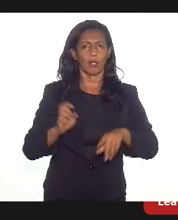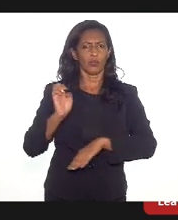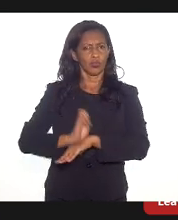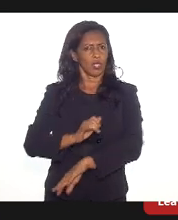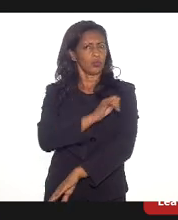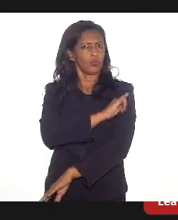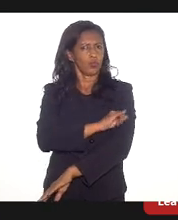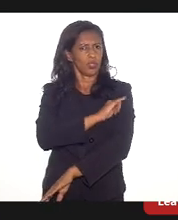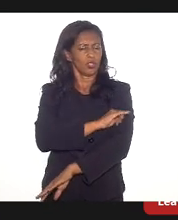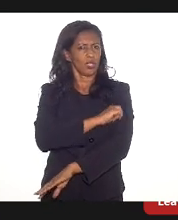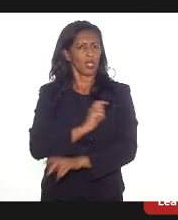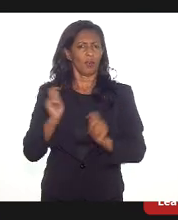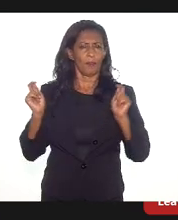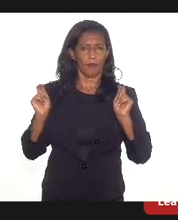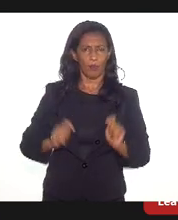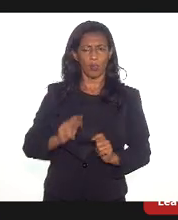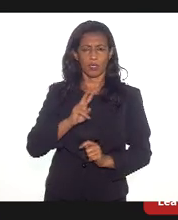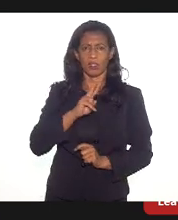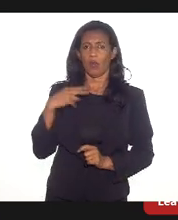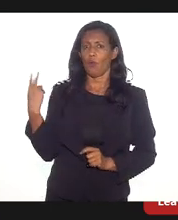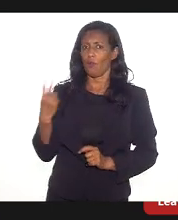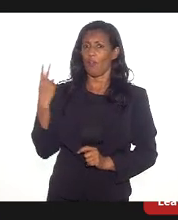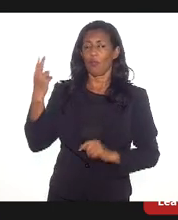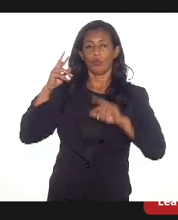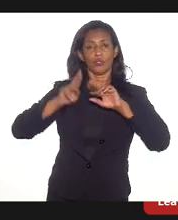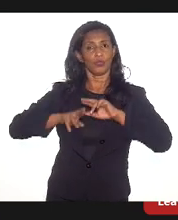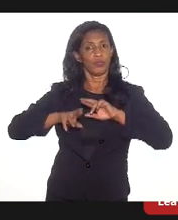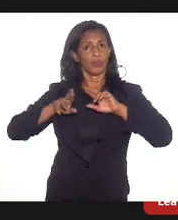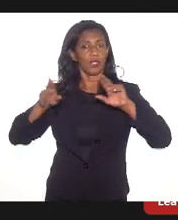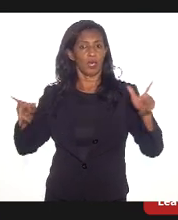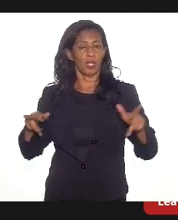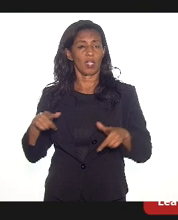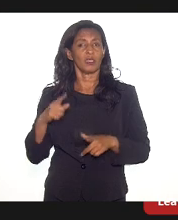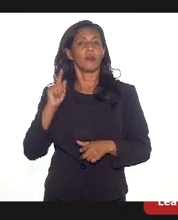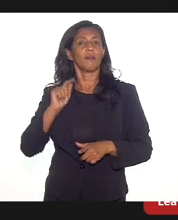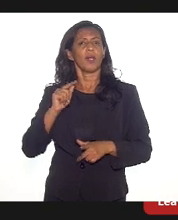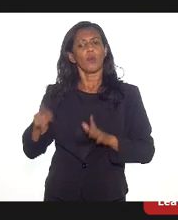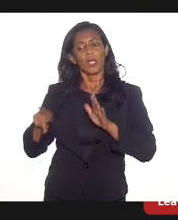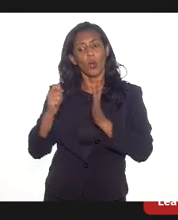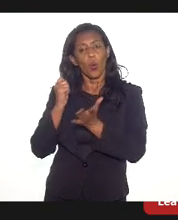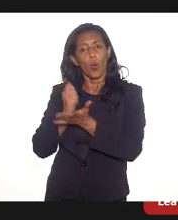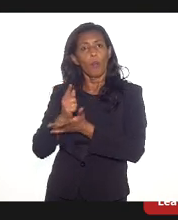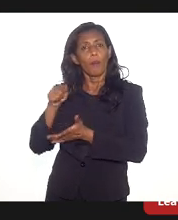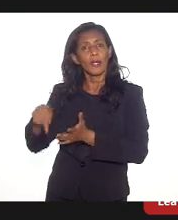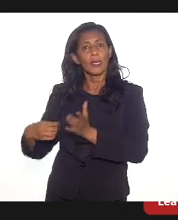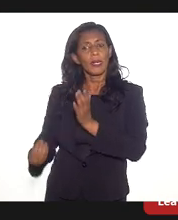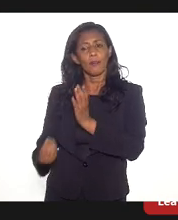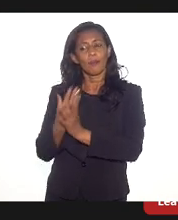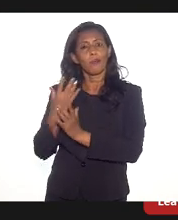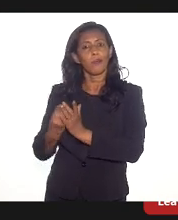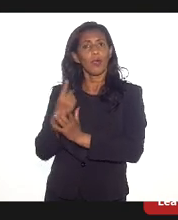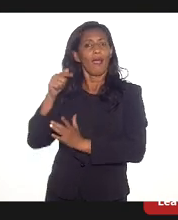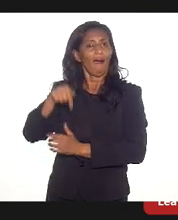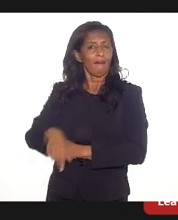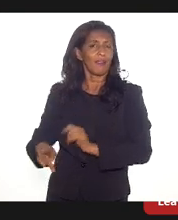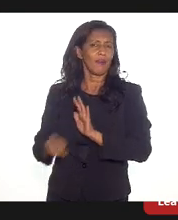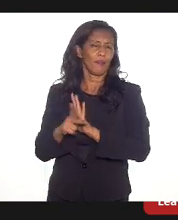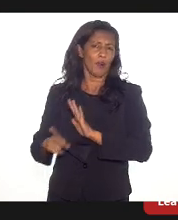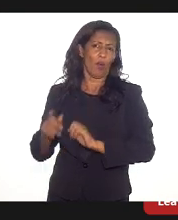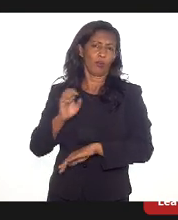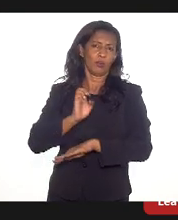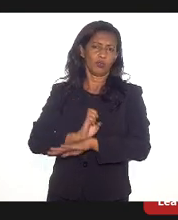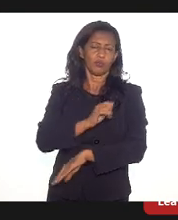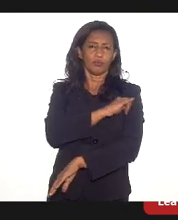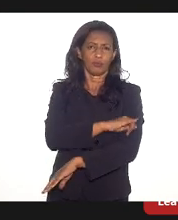utilizar o dispositivo do valor diferenciado para aquilo que é produzido localmente. Acho que isso aponta um caminho, não